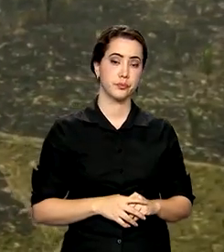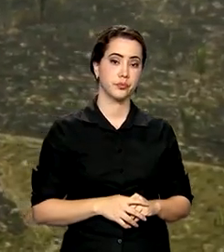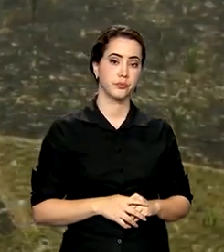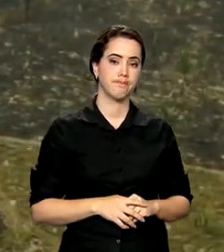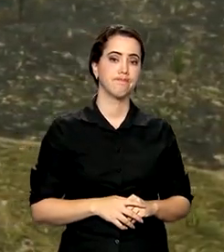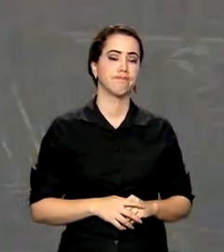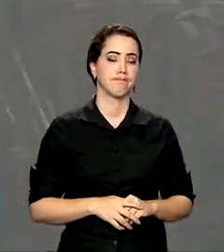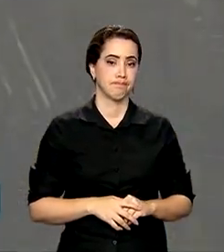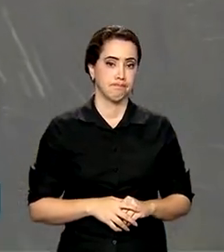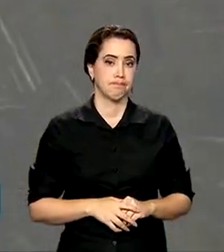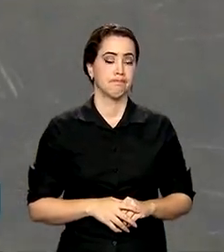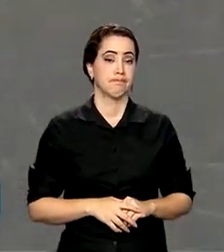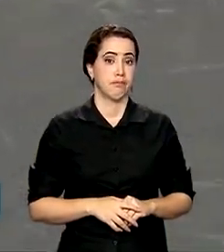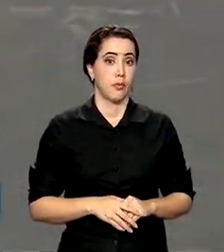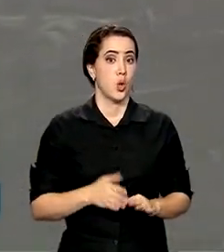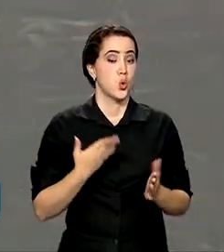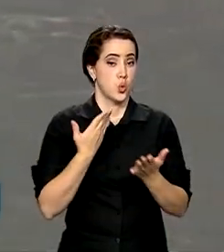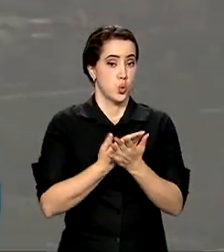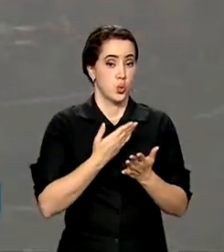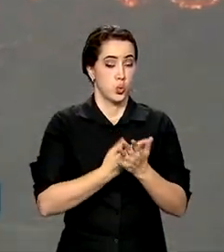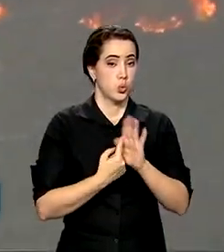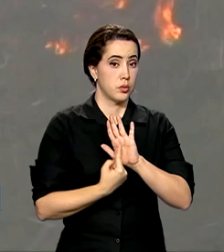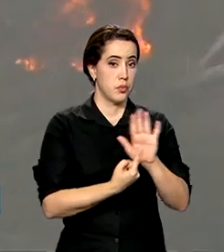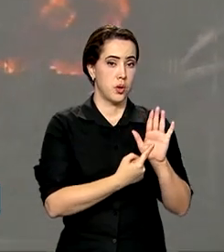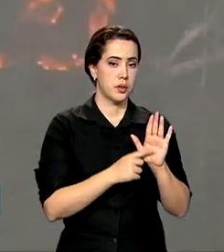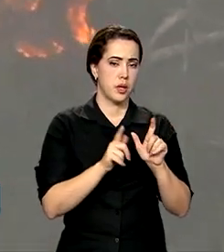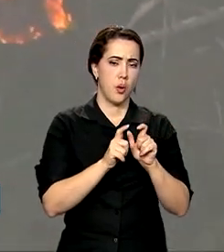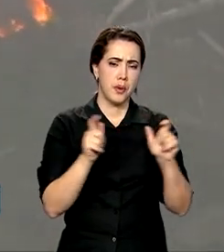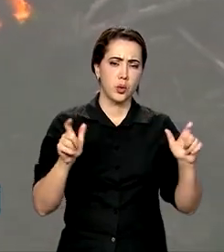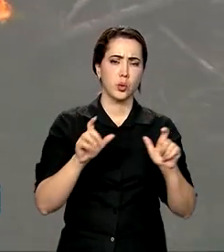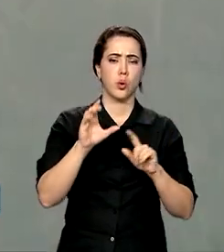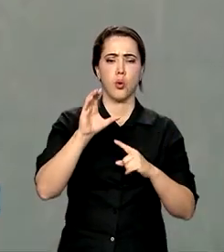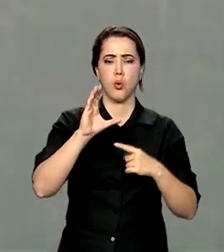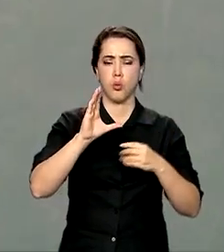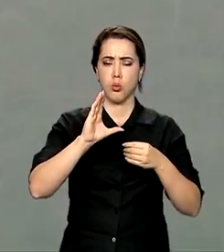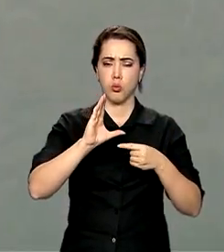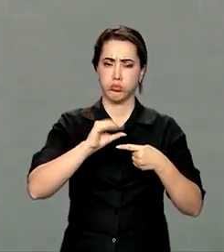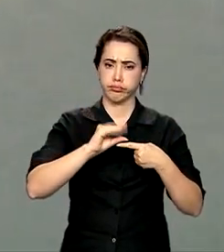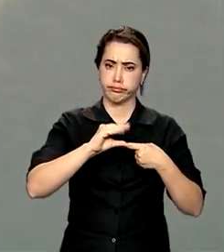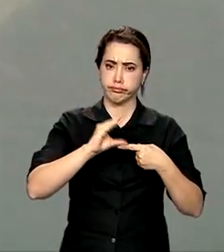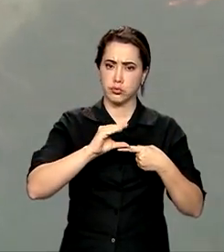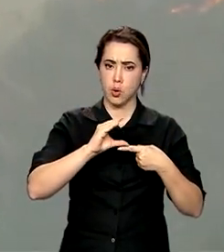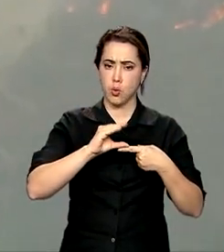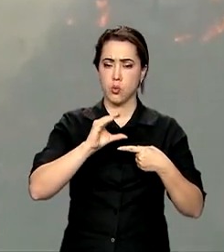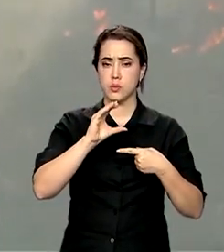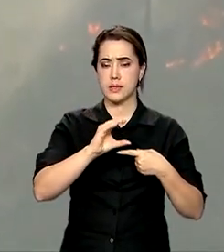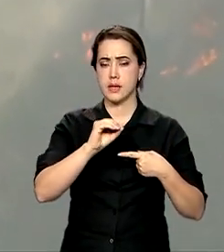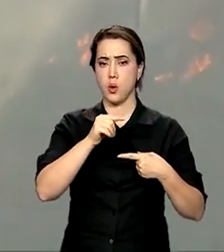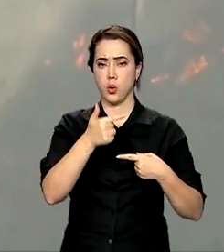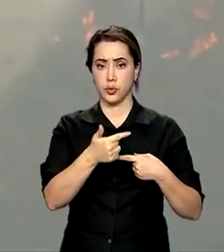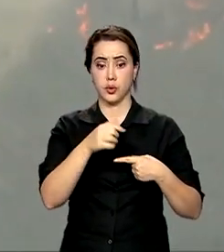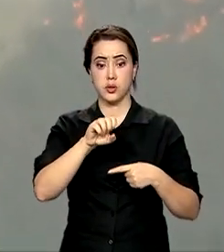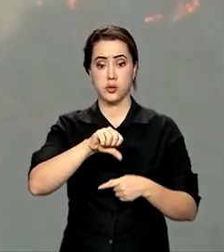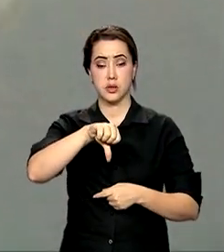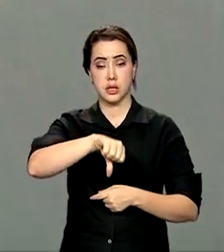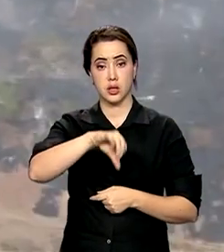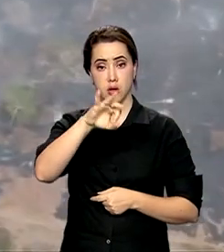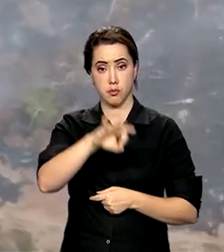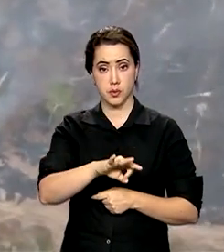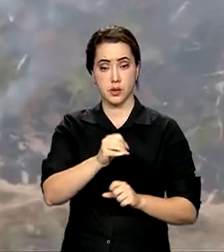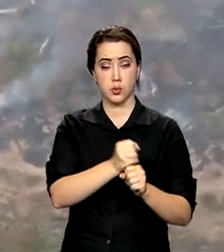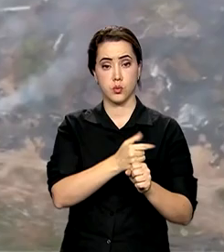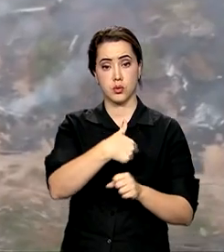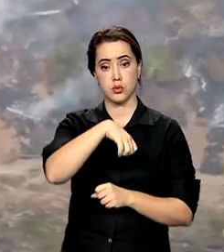apresentado pelo INPE, o aumento da emissão de CO2 na região amazônica foi de 89% em 2019